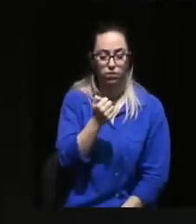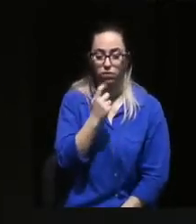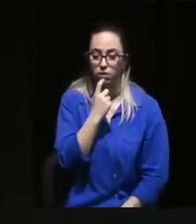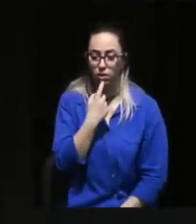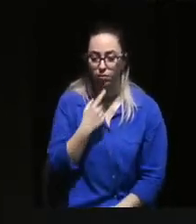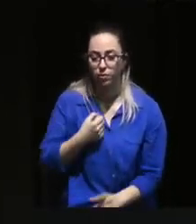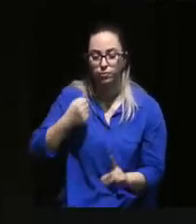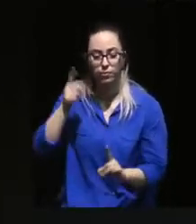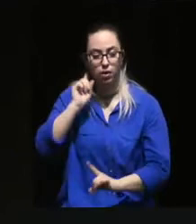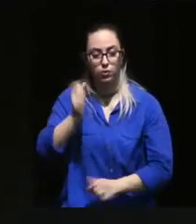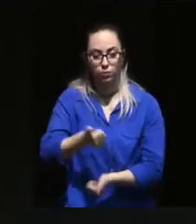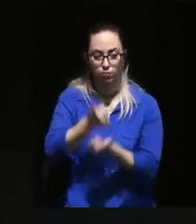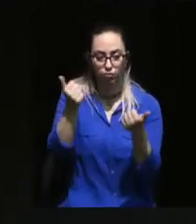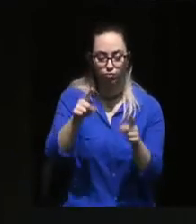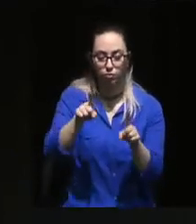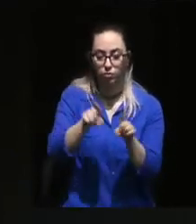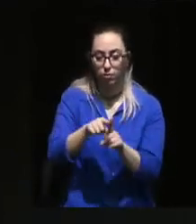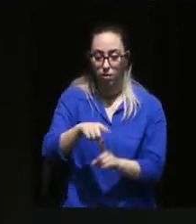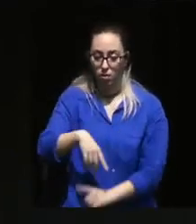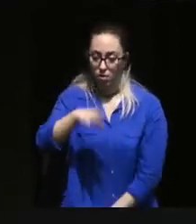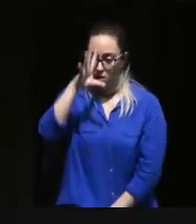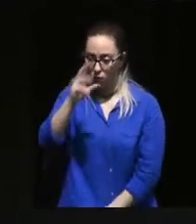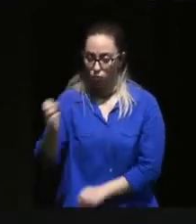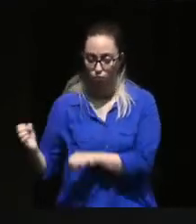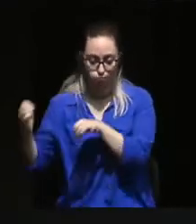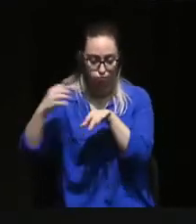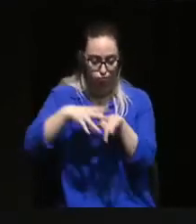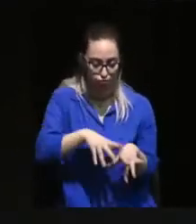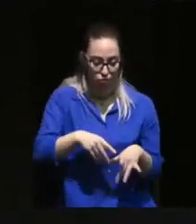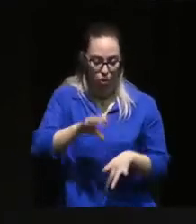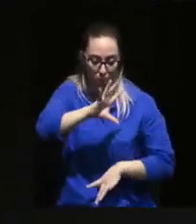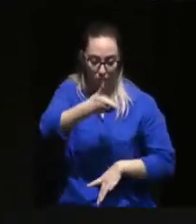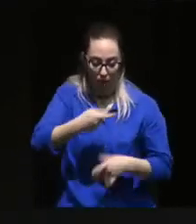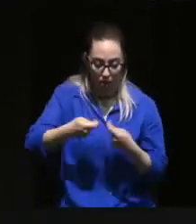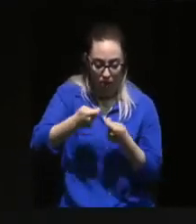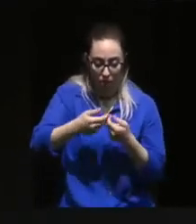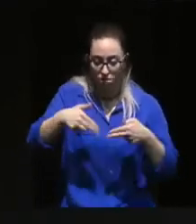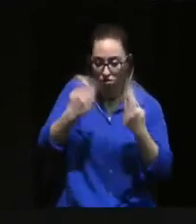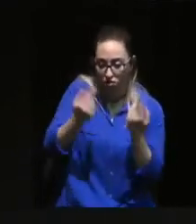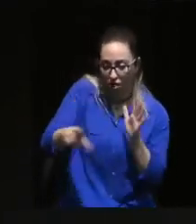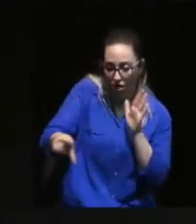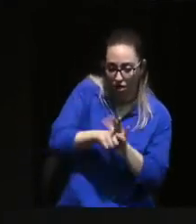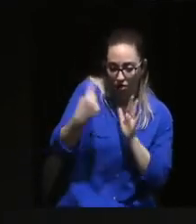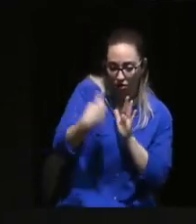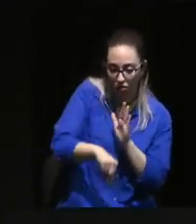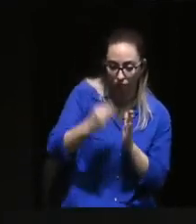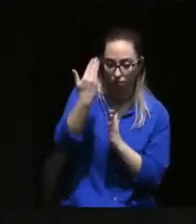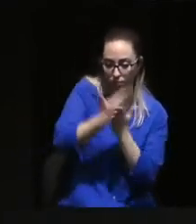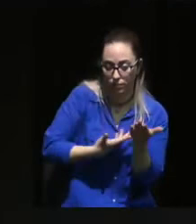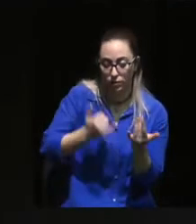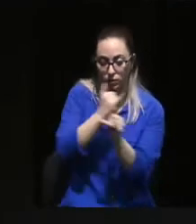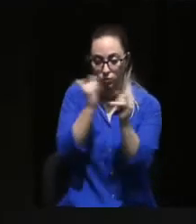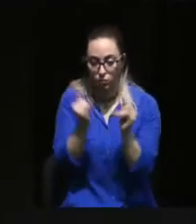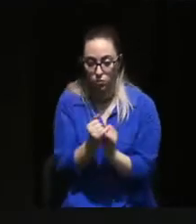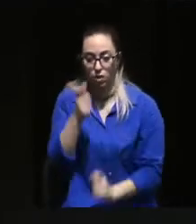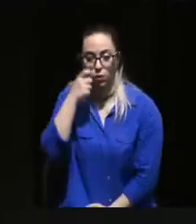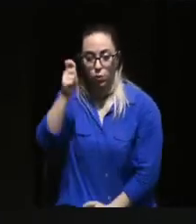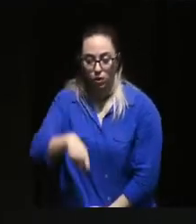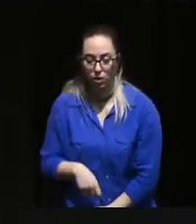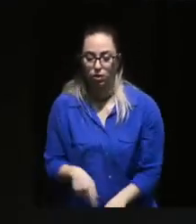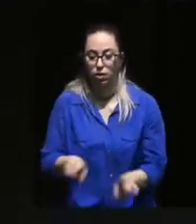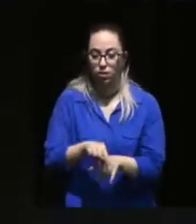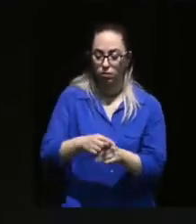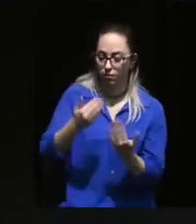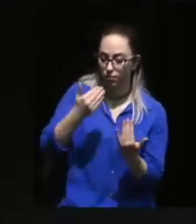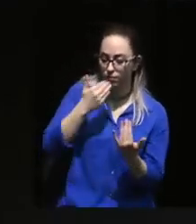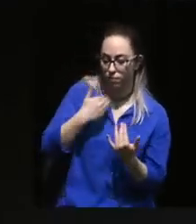provocada por um Estado totalitário, a Federação Russa, que invadiu um país vizinho com fronteiras legalmente reconhecidas pelo direito internacional, a Ucrânia, não deixa